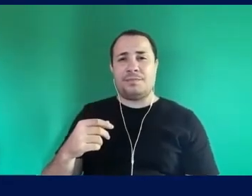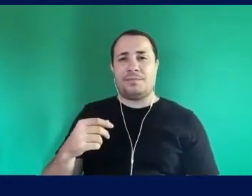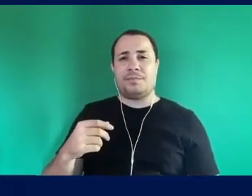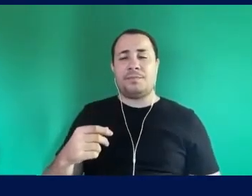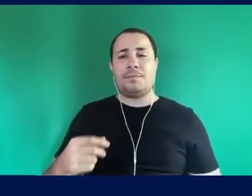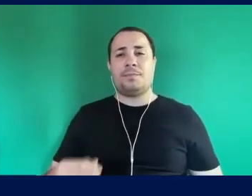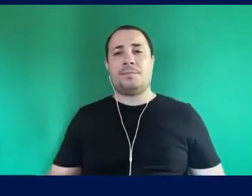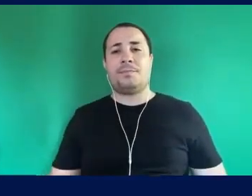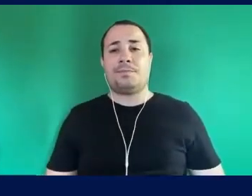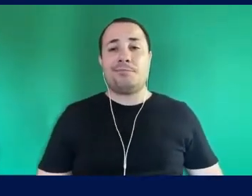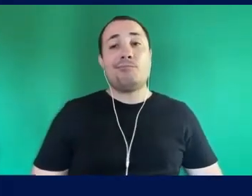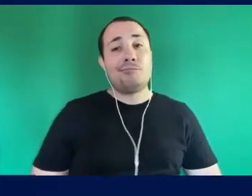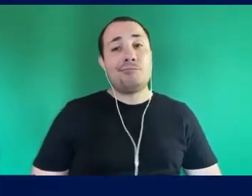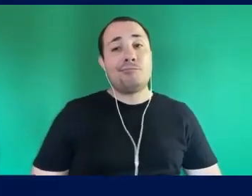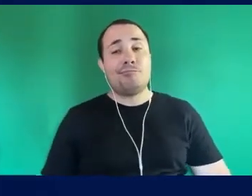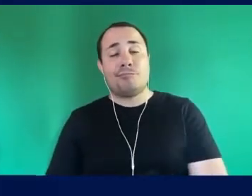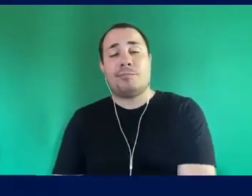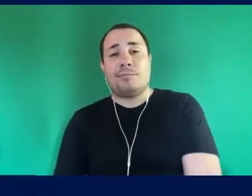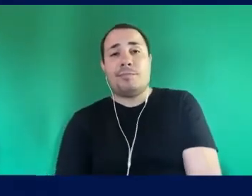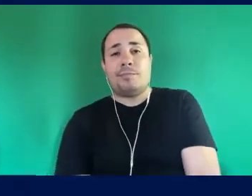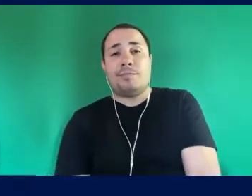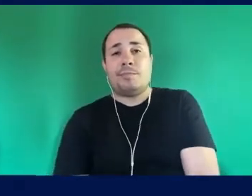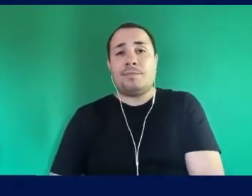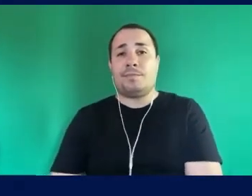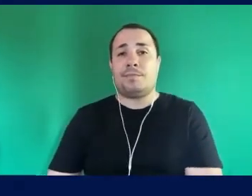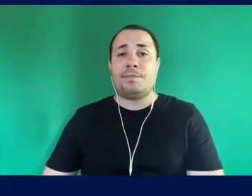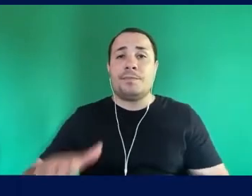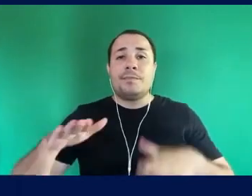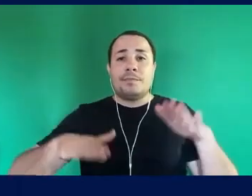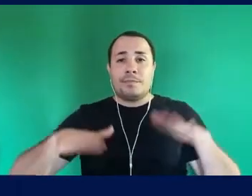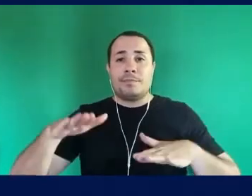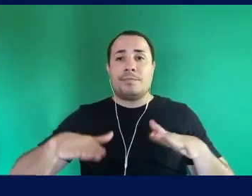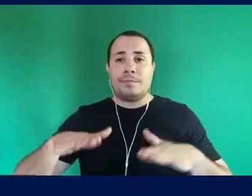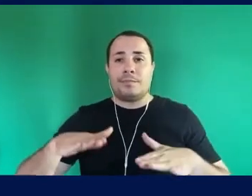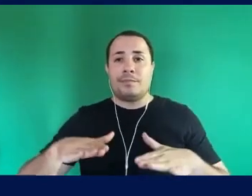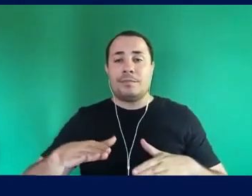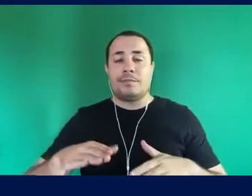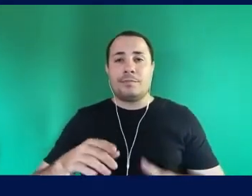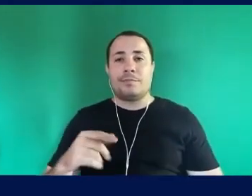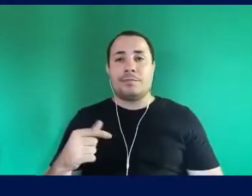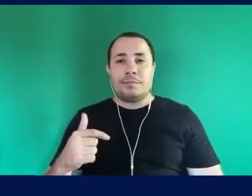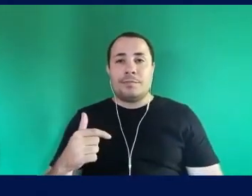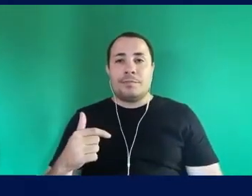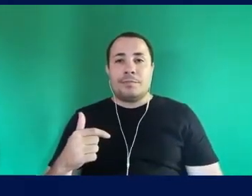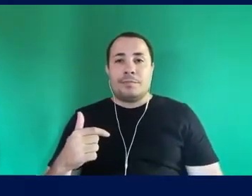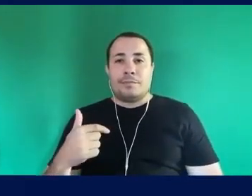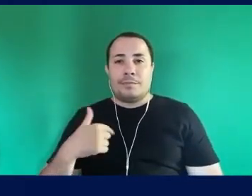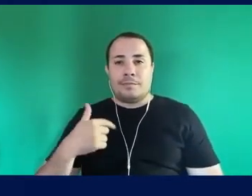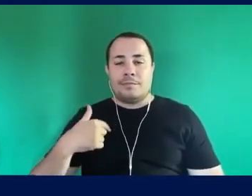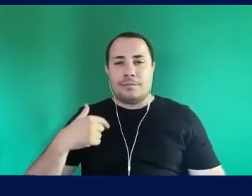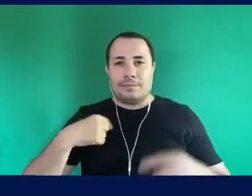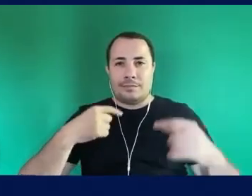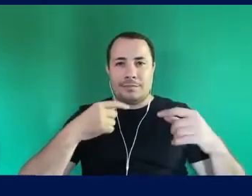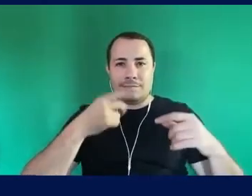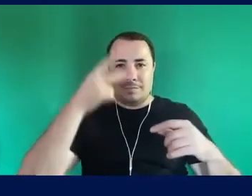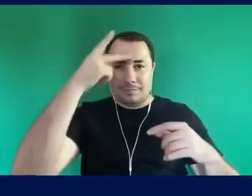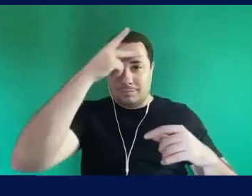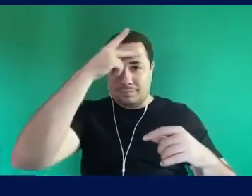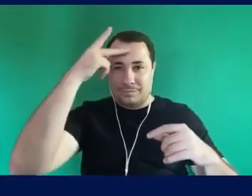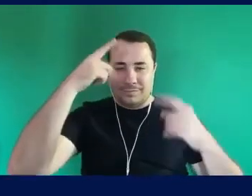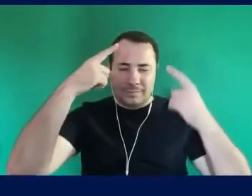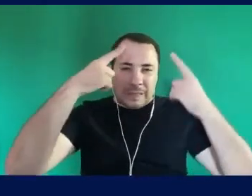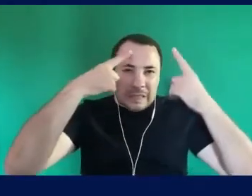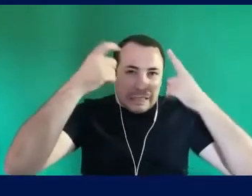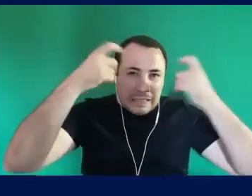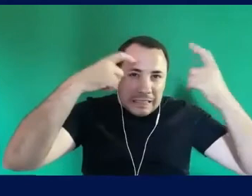eu esteja Fazendo isso também Pode ser Que eu esteja Dando mais Mais ibope Para as ideias Do conjunto Ideológico